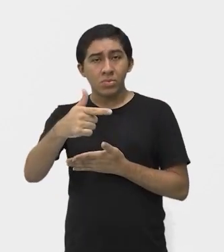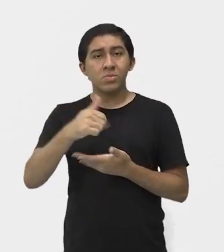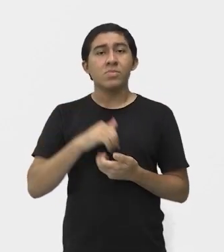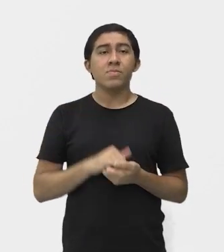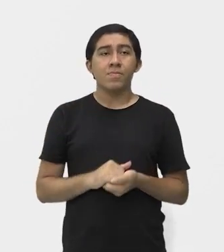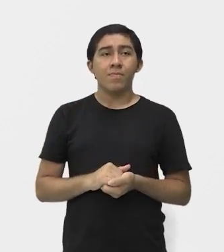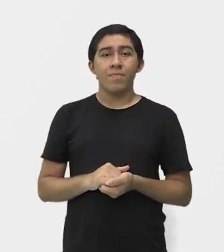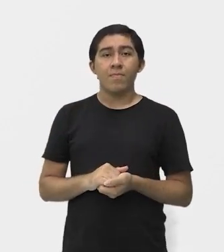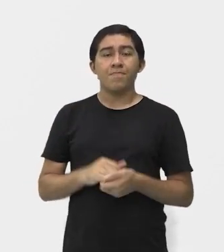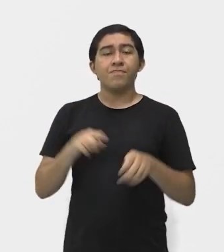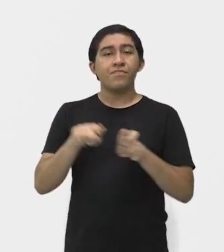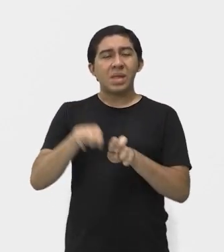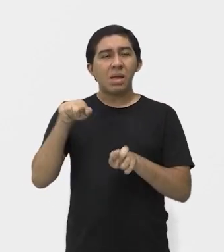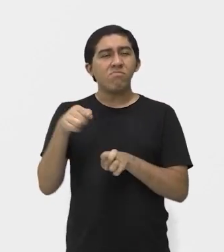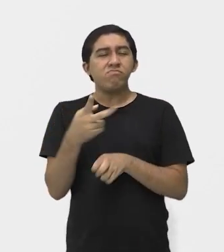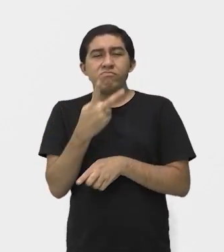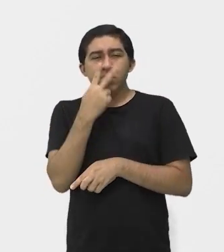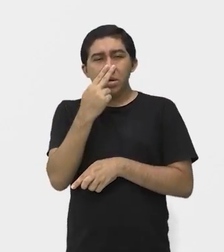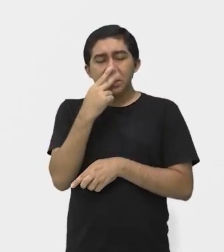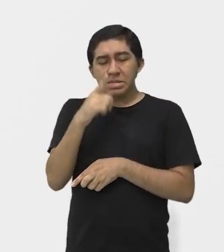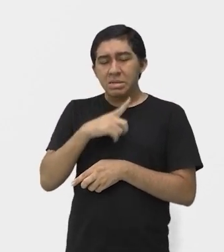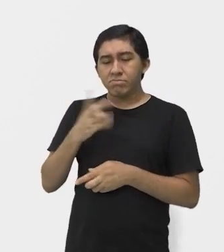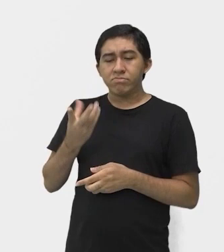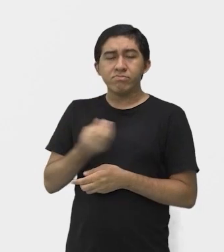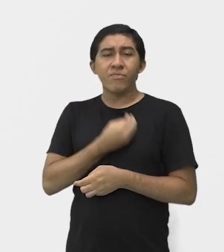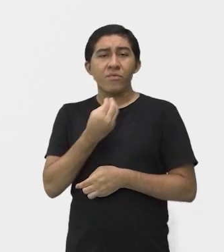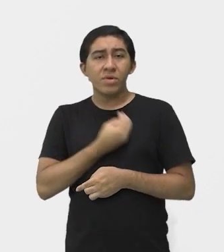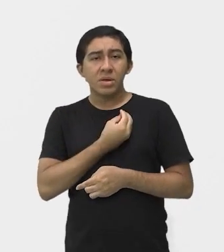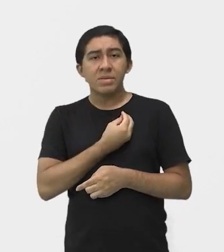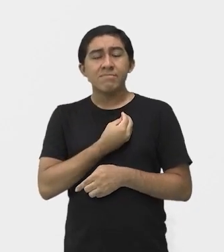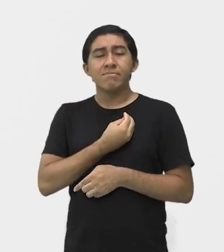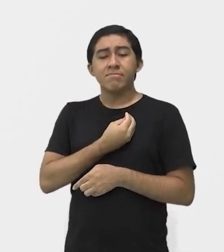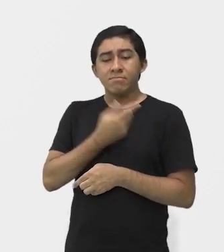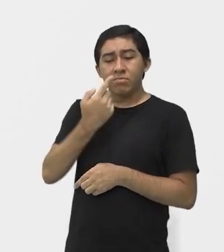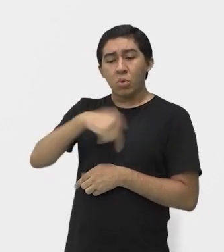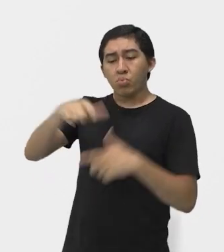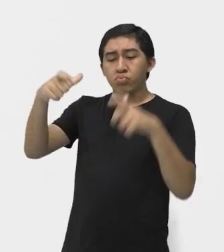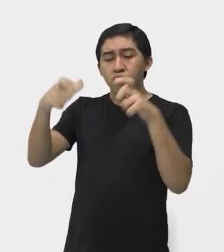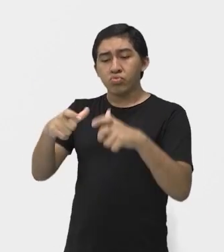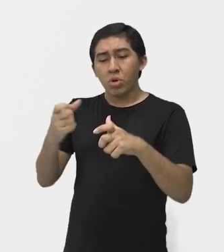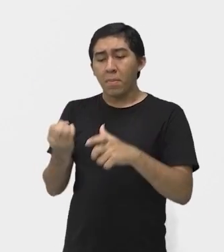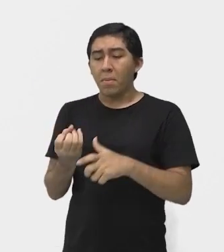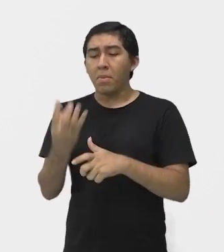ele acaba se instalando em Belém do Pará. Olha só que legal!